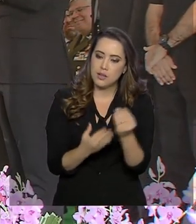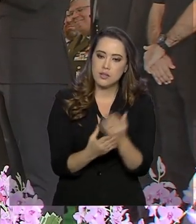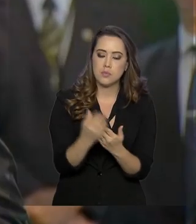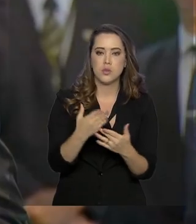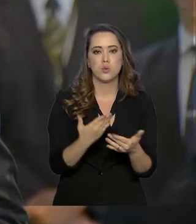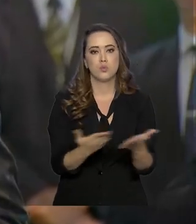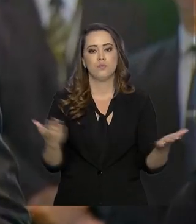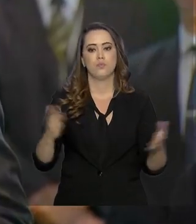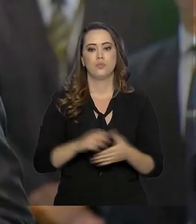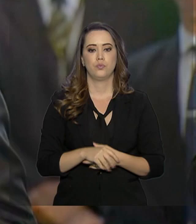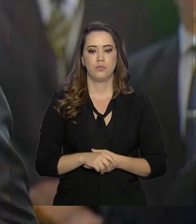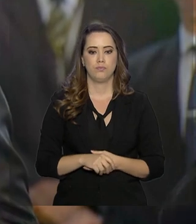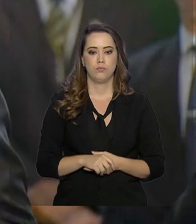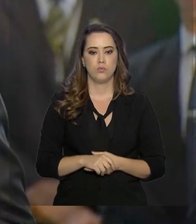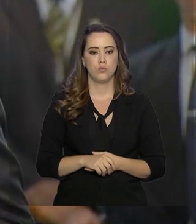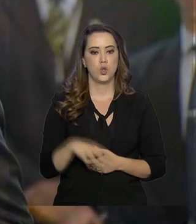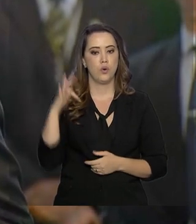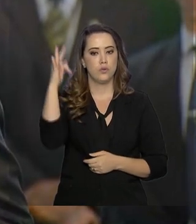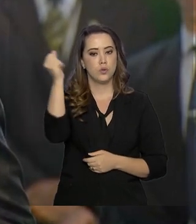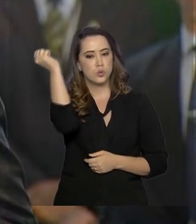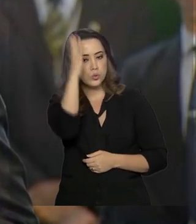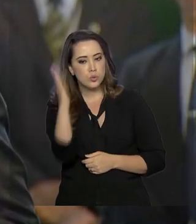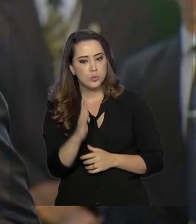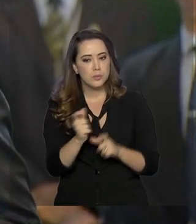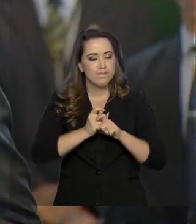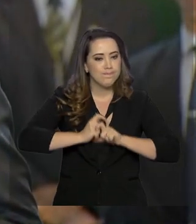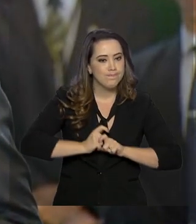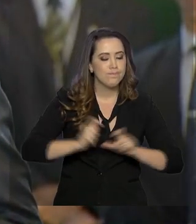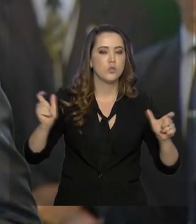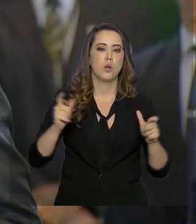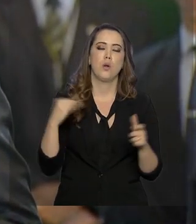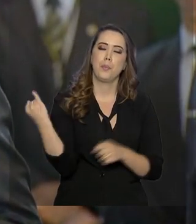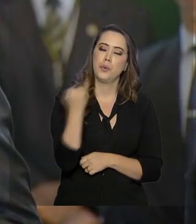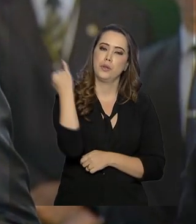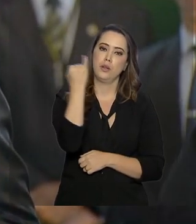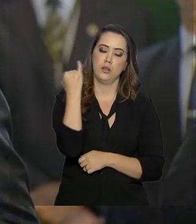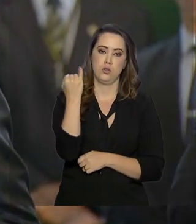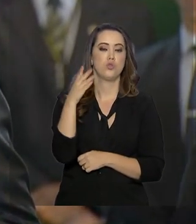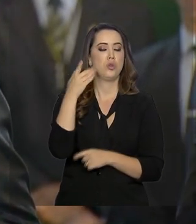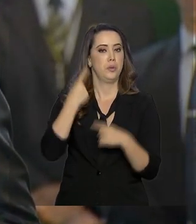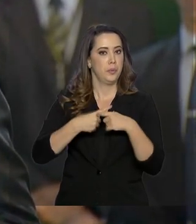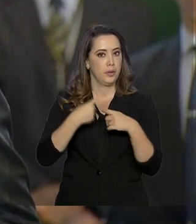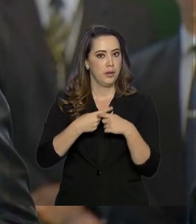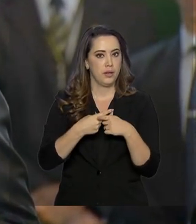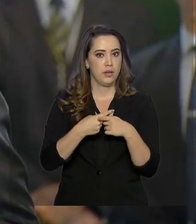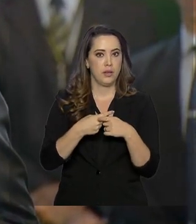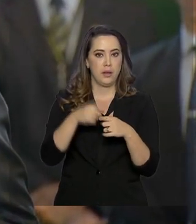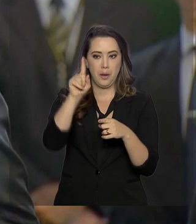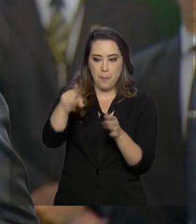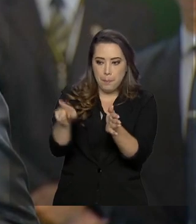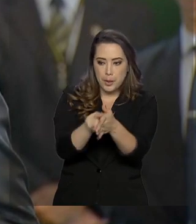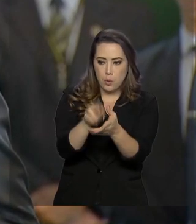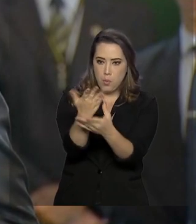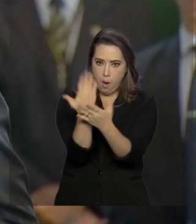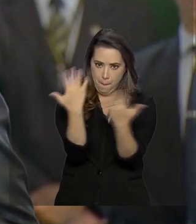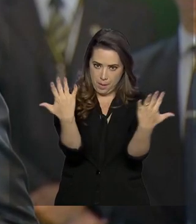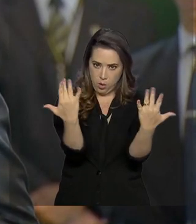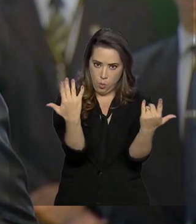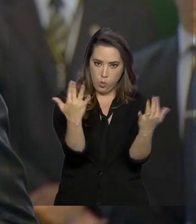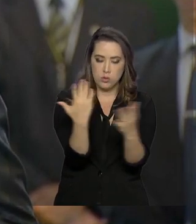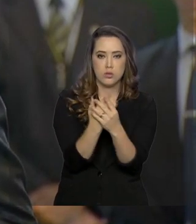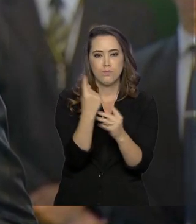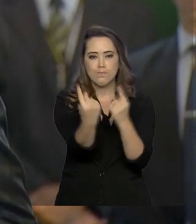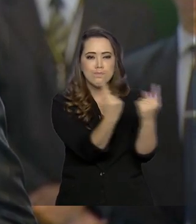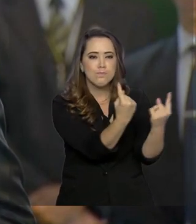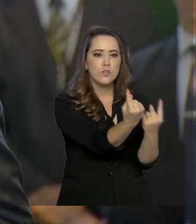Brasil, em grande parte, está nas mãos de cada um